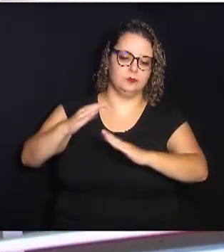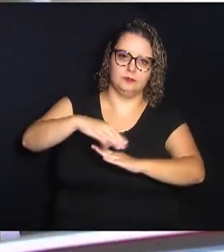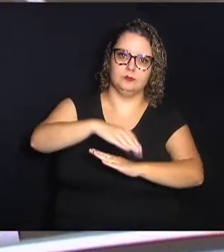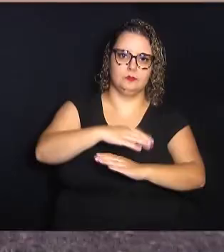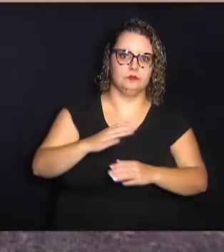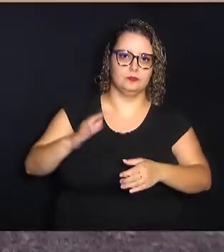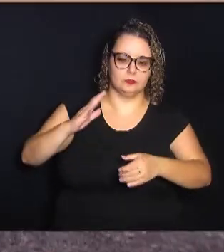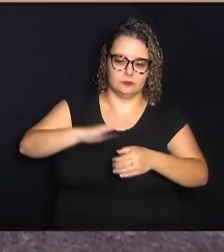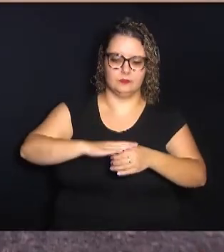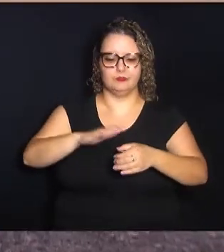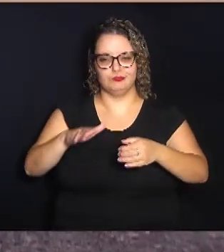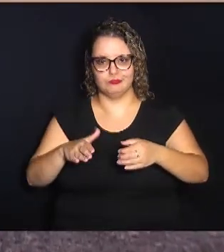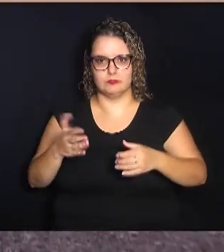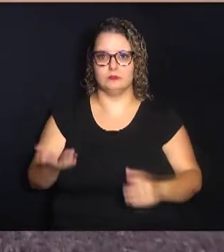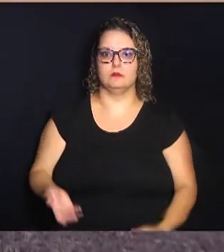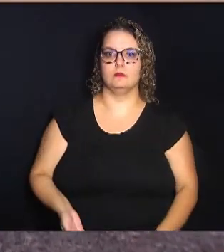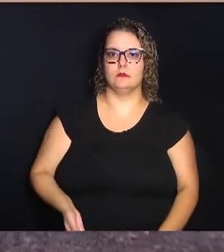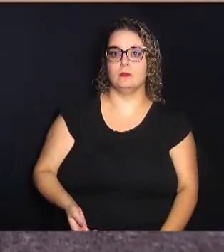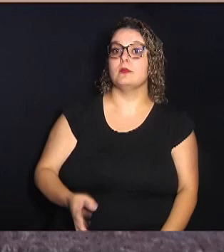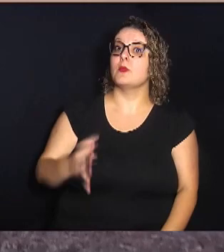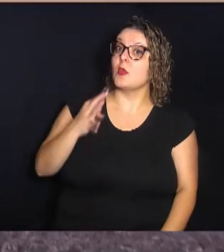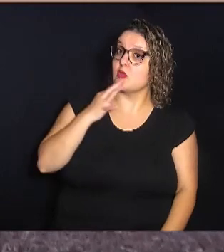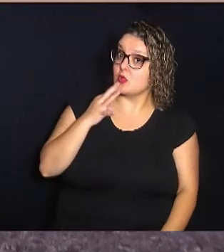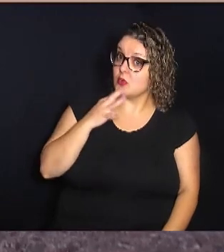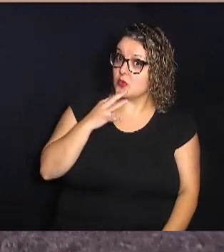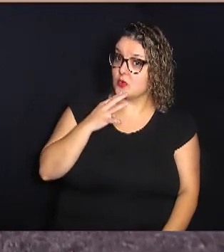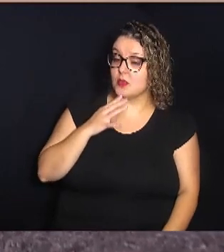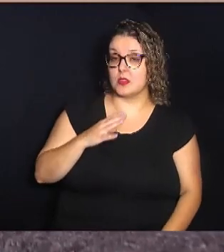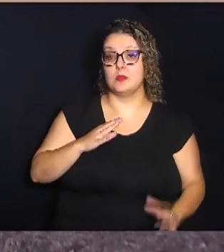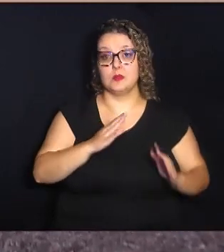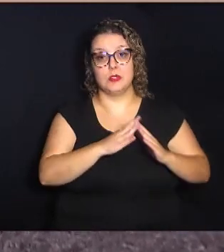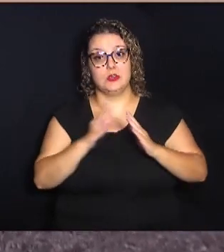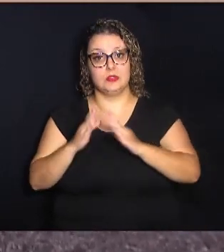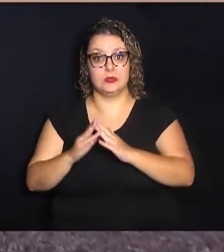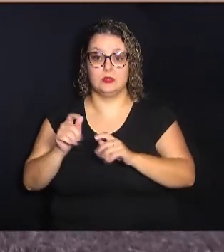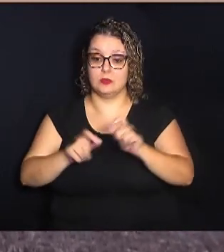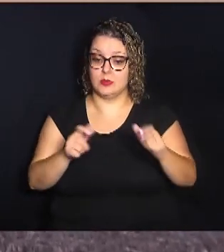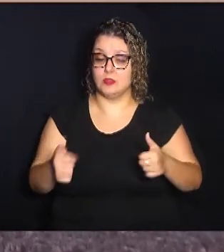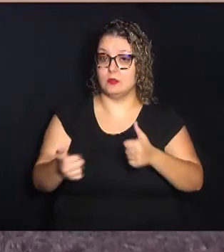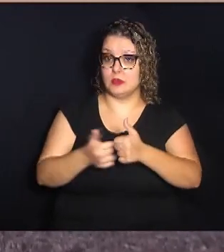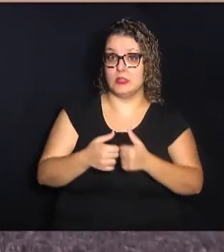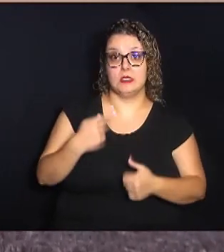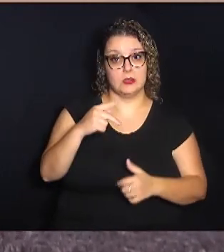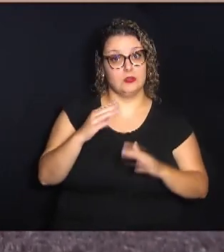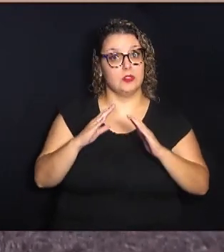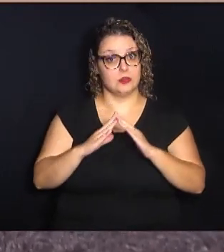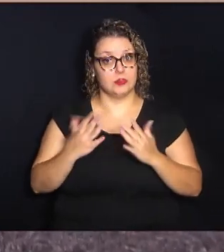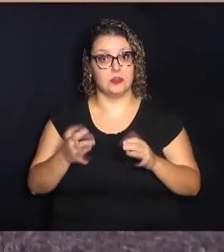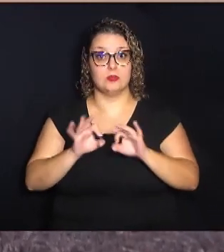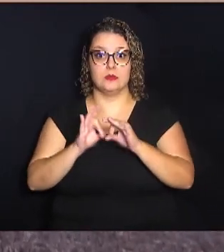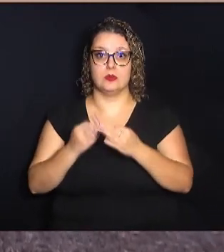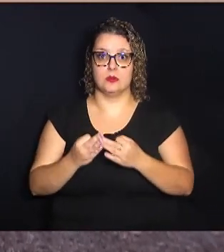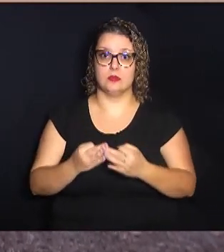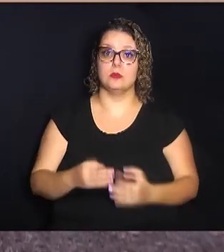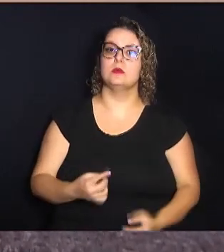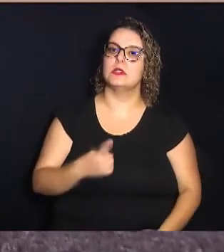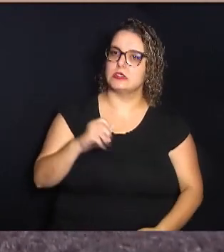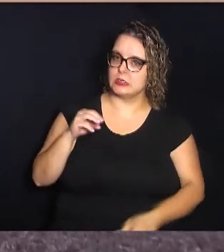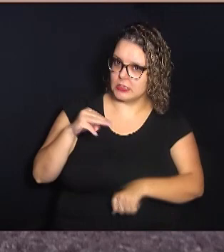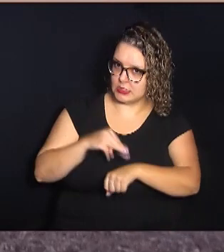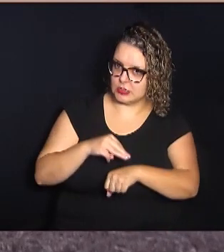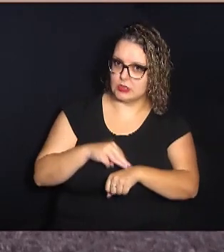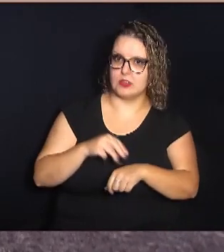aberta, todo o resto. Se você conhece o vizinho, tem alguém próximo na sua casa, dos familiares, peguem 10 minutos,